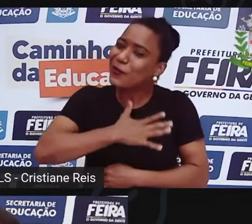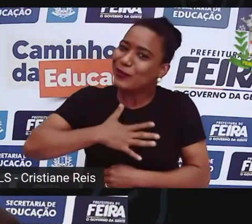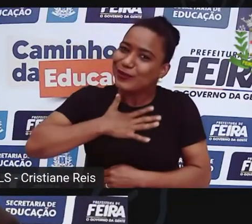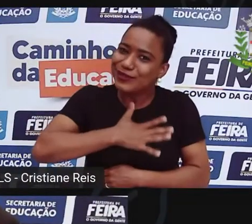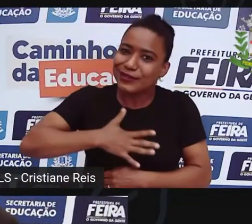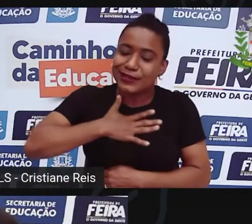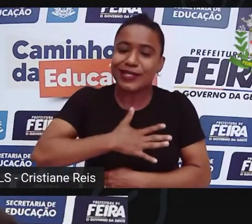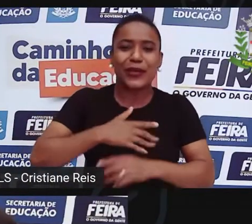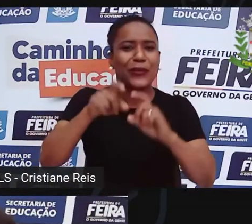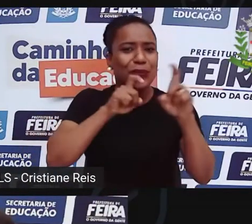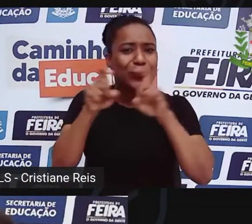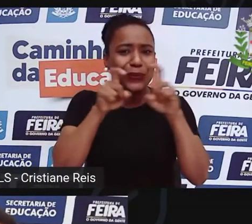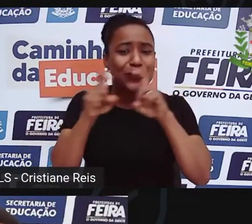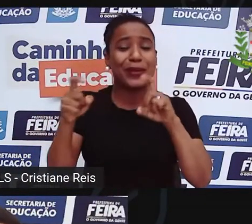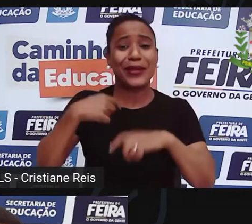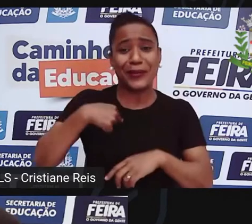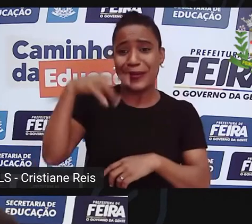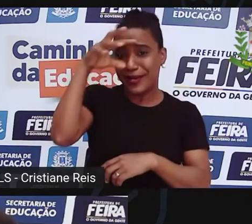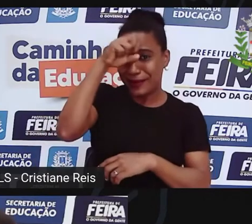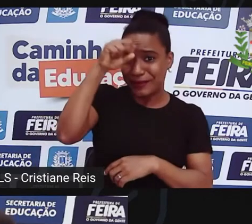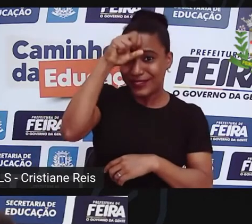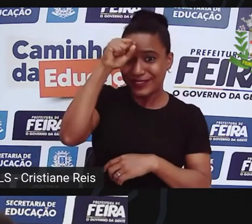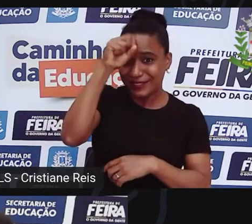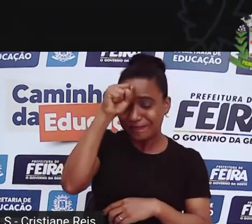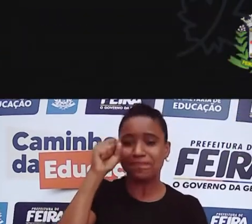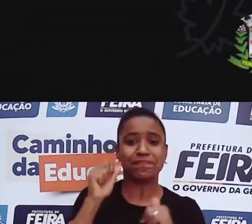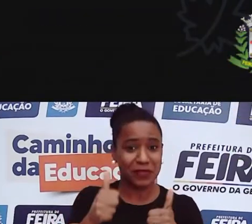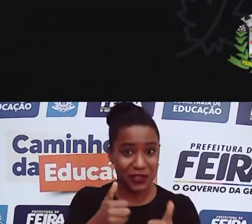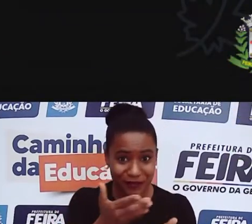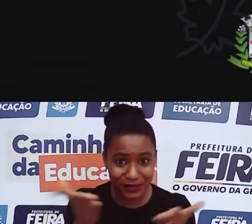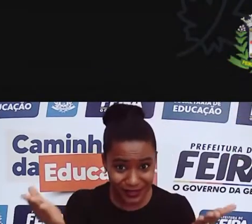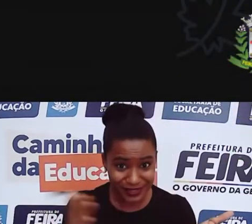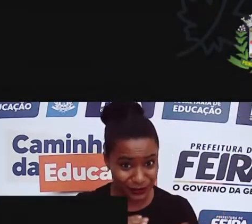Aprendi demais E vocês gostaram?